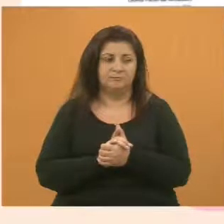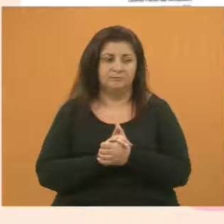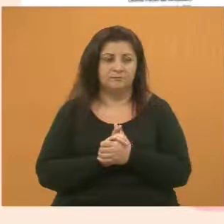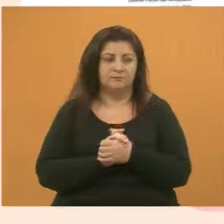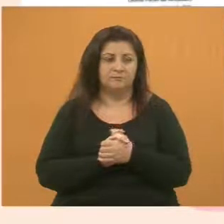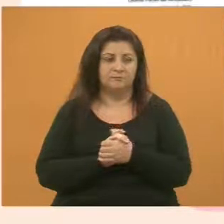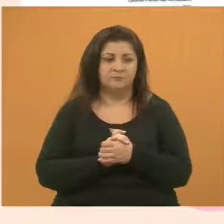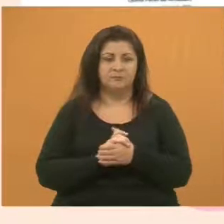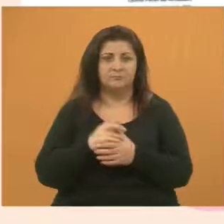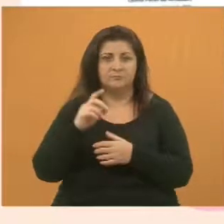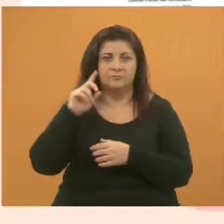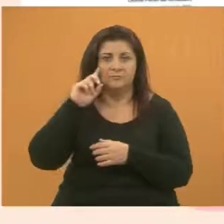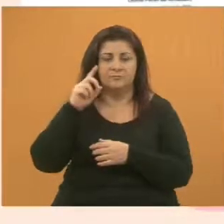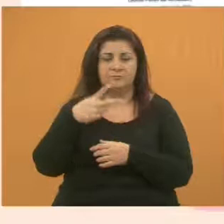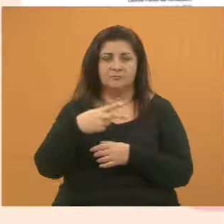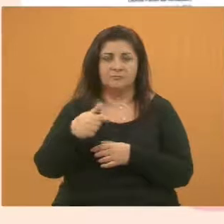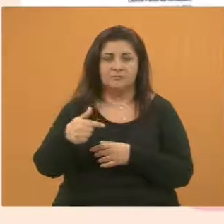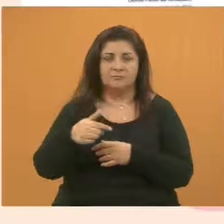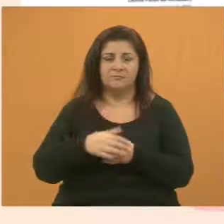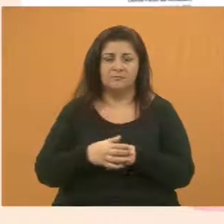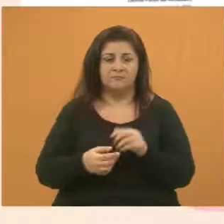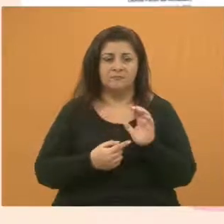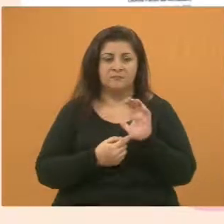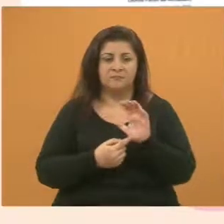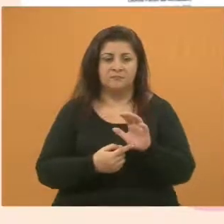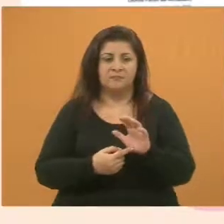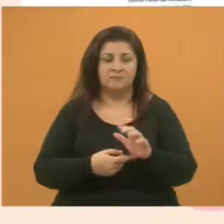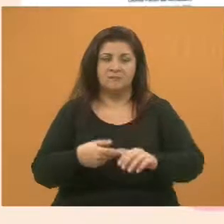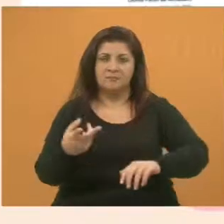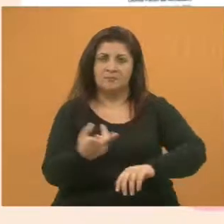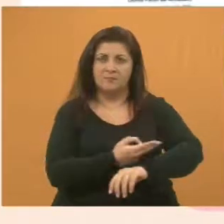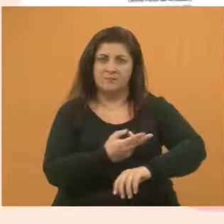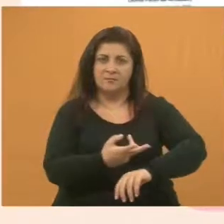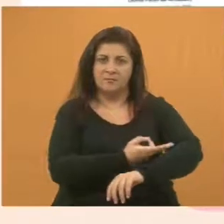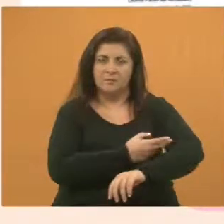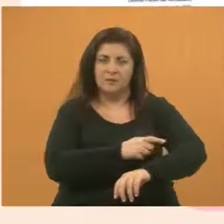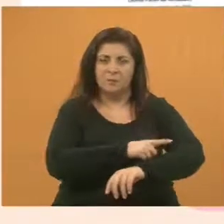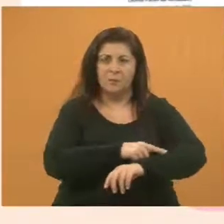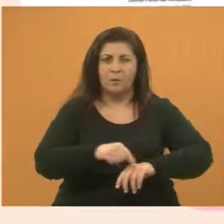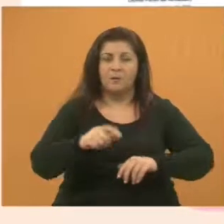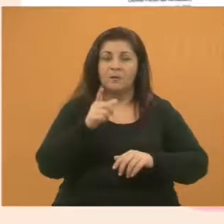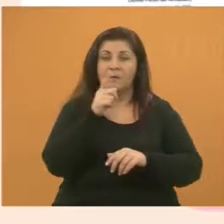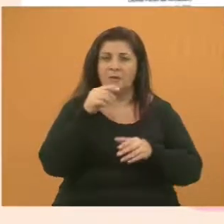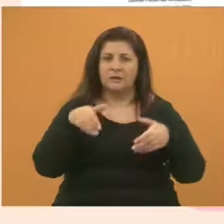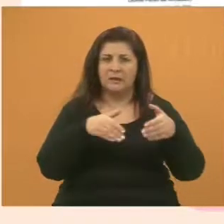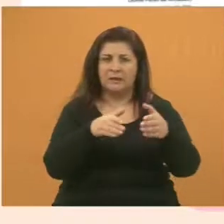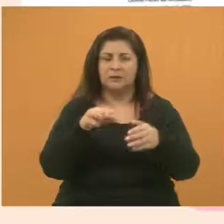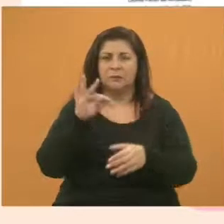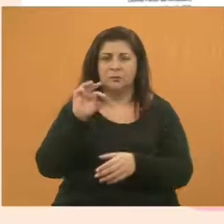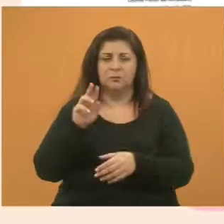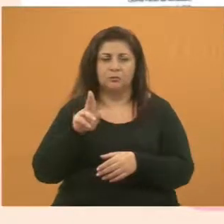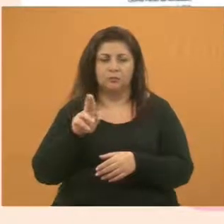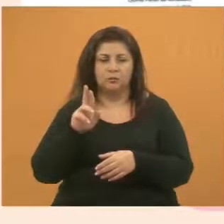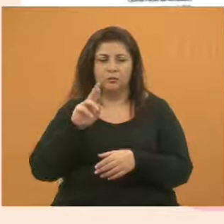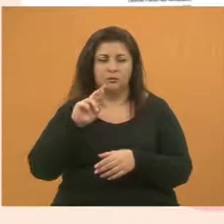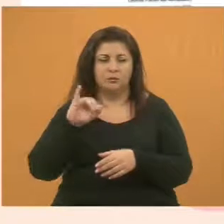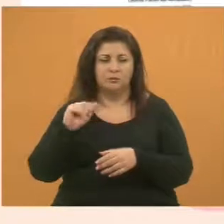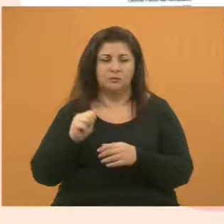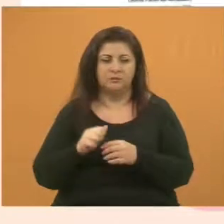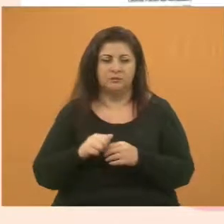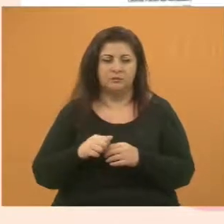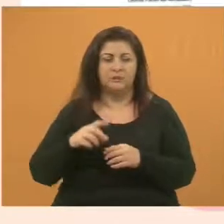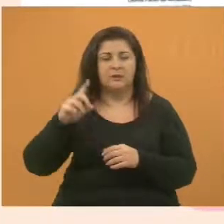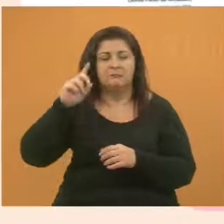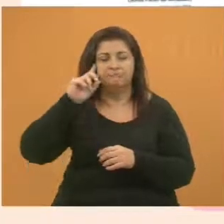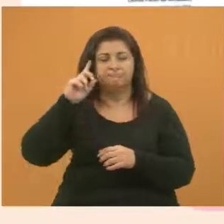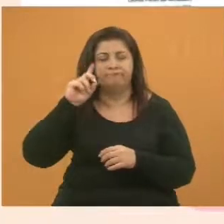No dia 27, indicamos a capina e limpeza do córrego do Ture, na altura da Uramina Gerais. Nossa, acho que todo